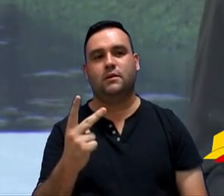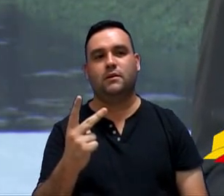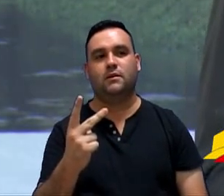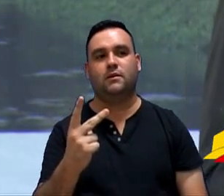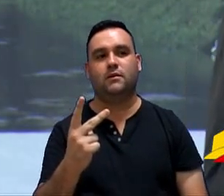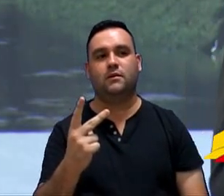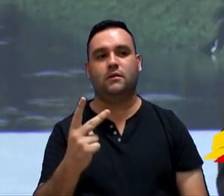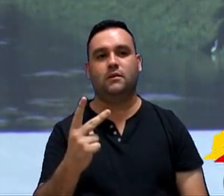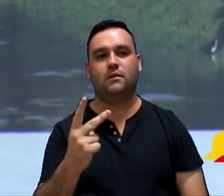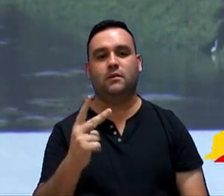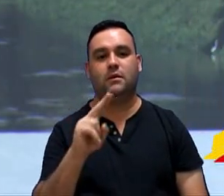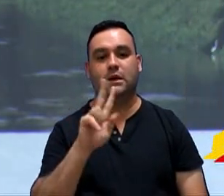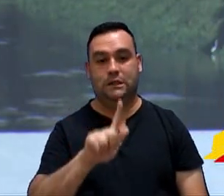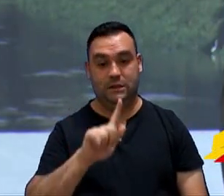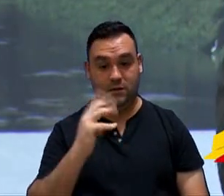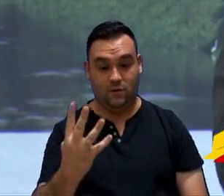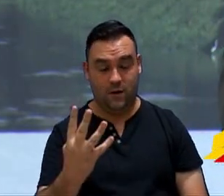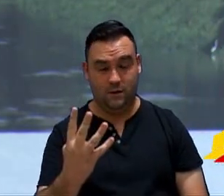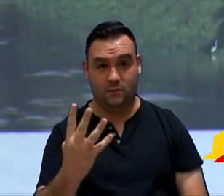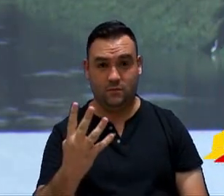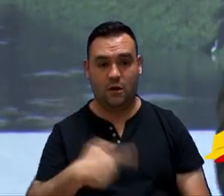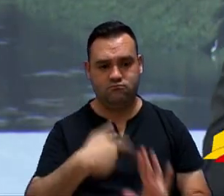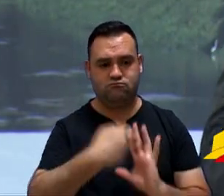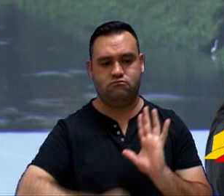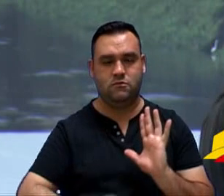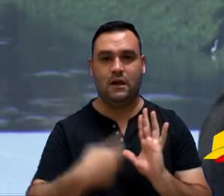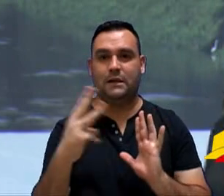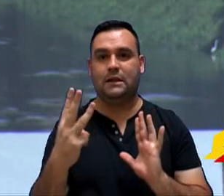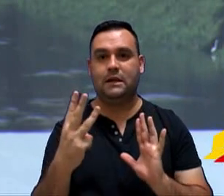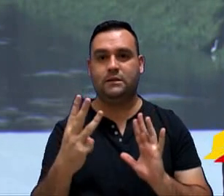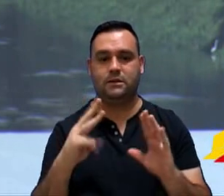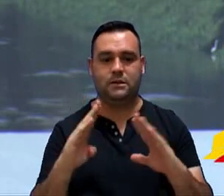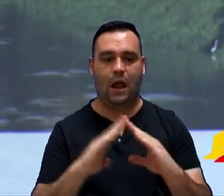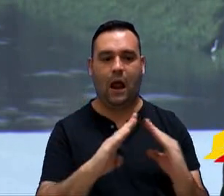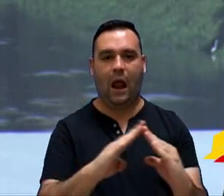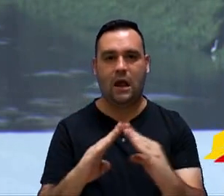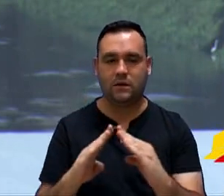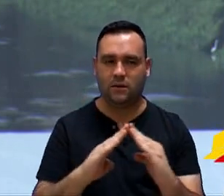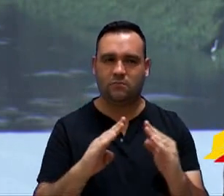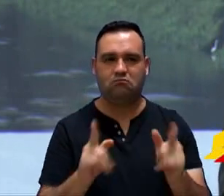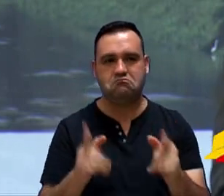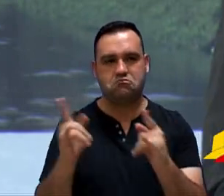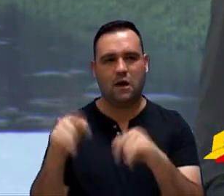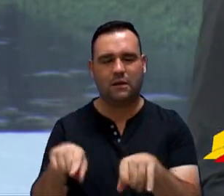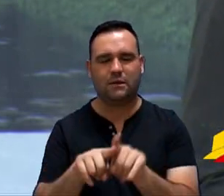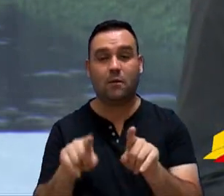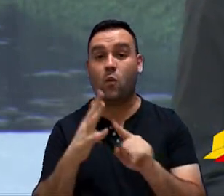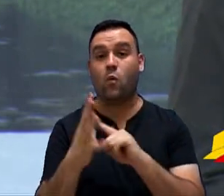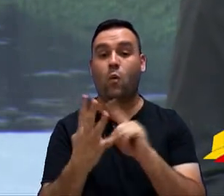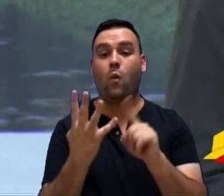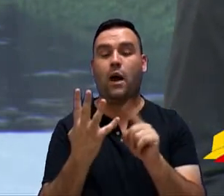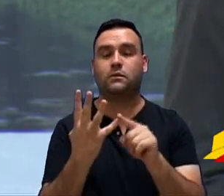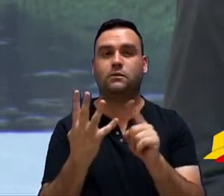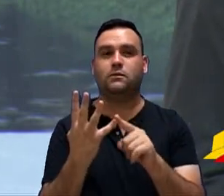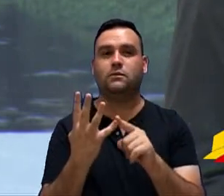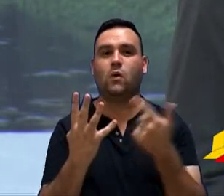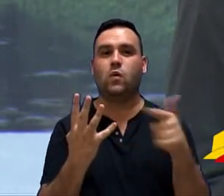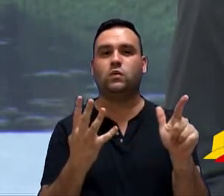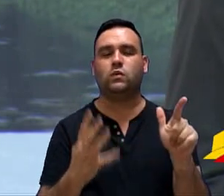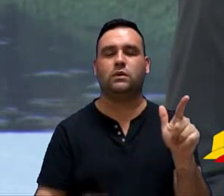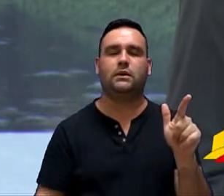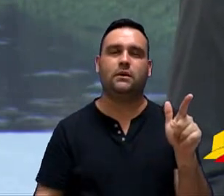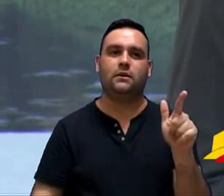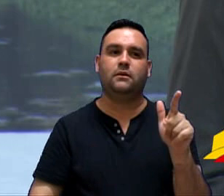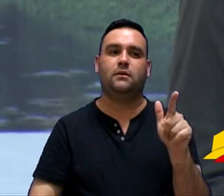Habitacional Sorocaba G4, são três condomínios aqui que ficam elencados desse jeito. Ah, não, quatro. E o